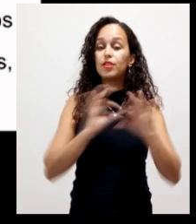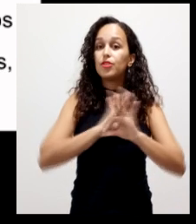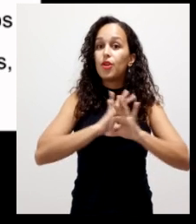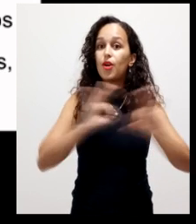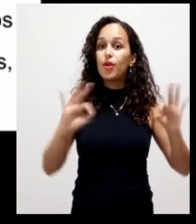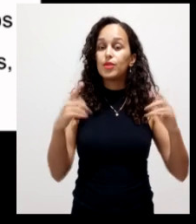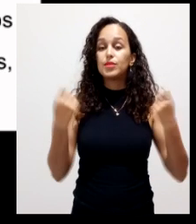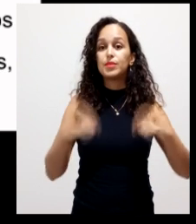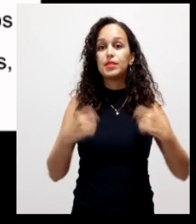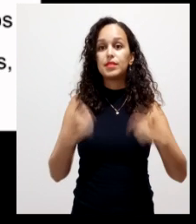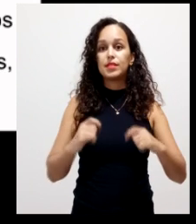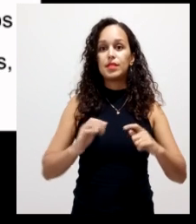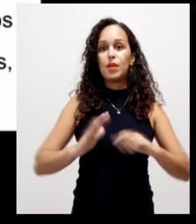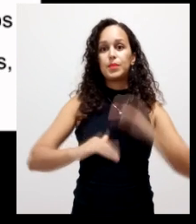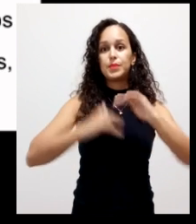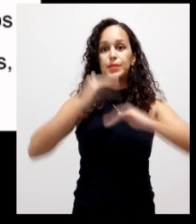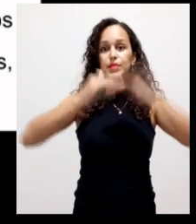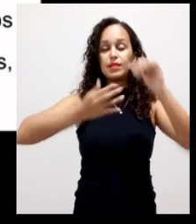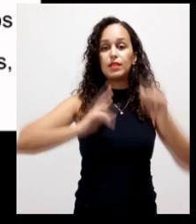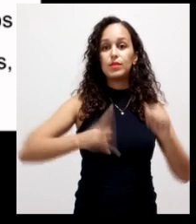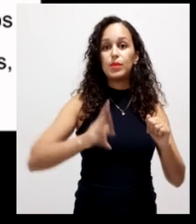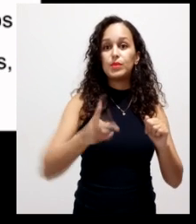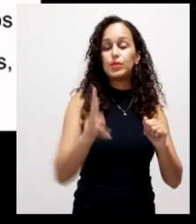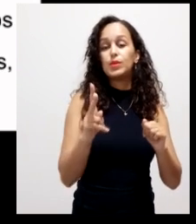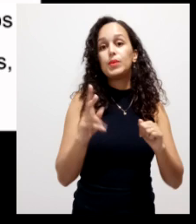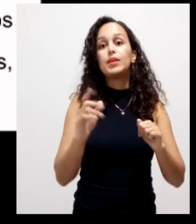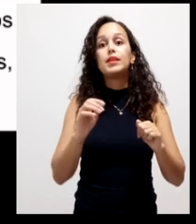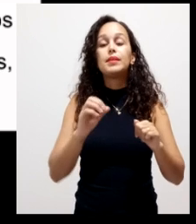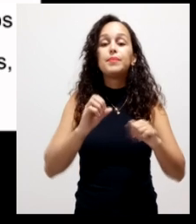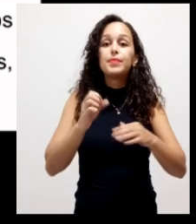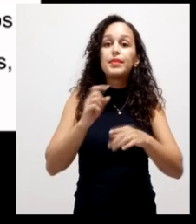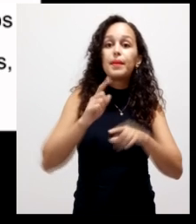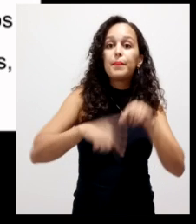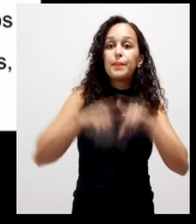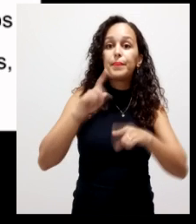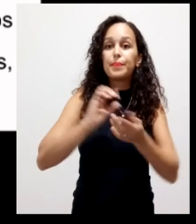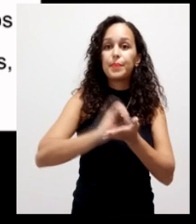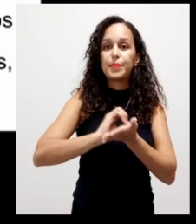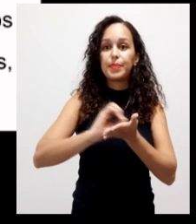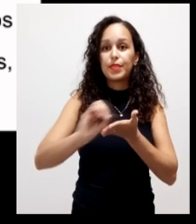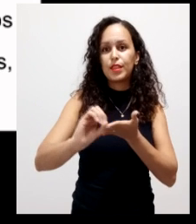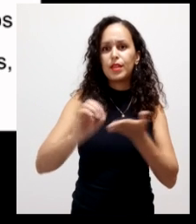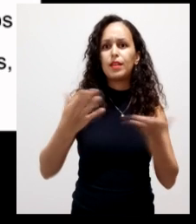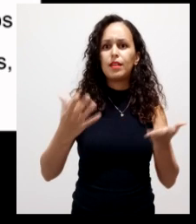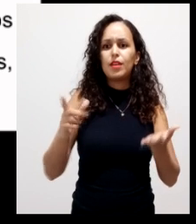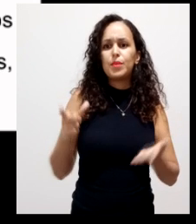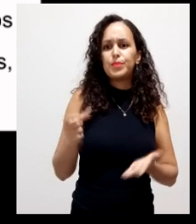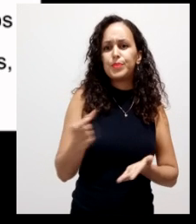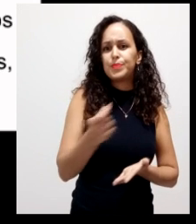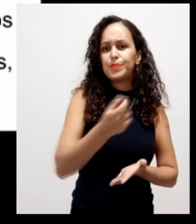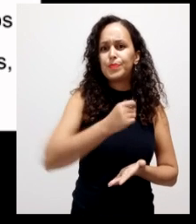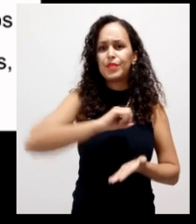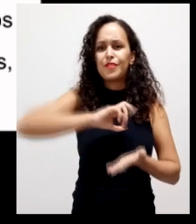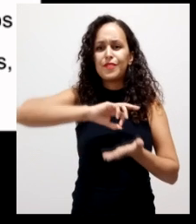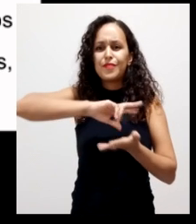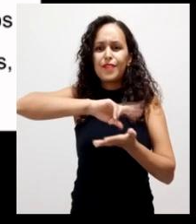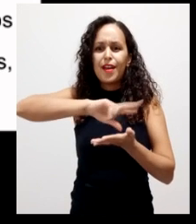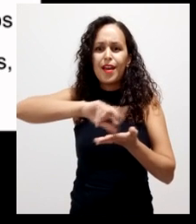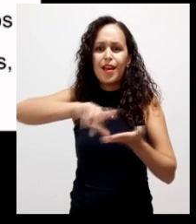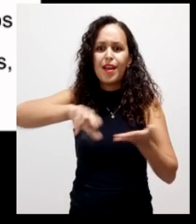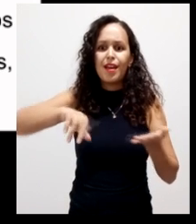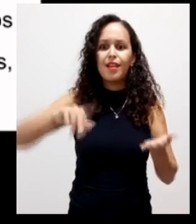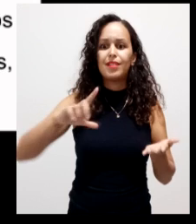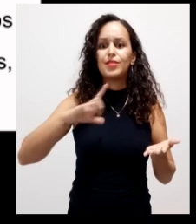para que continue o processo de decomposição da matéria orgânica e são diversos os organismos que vão participar desse processo de